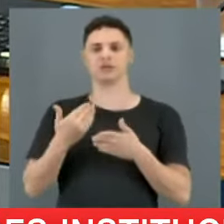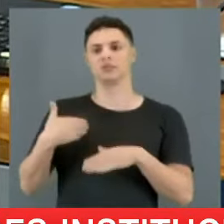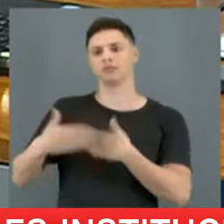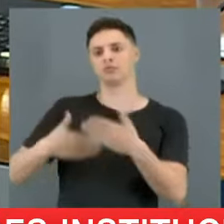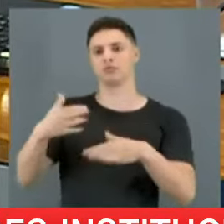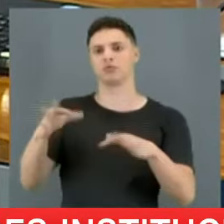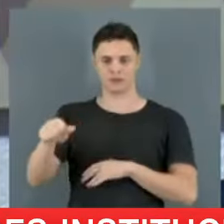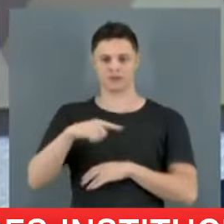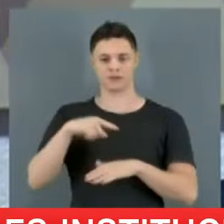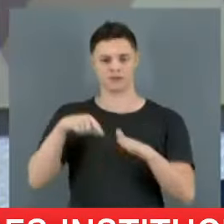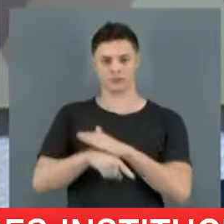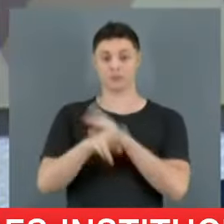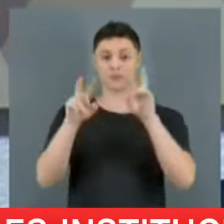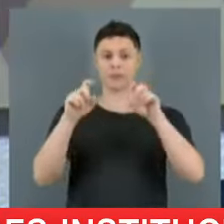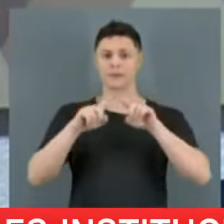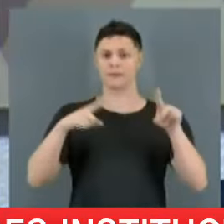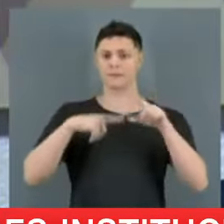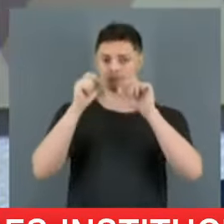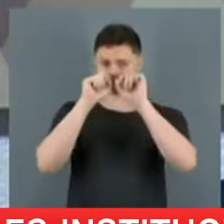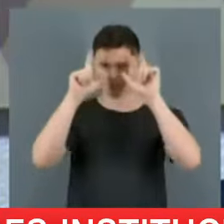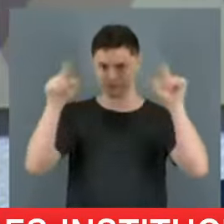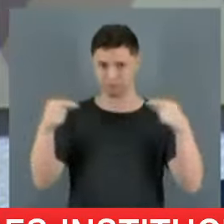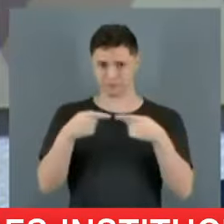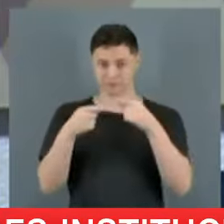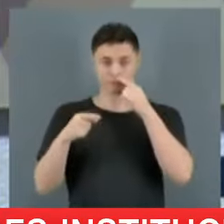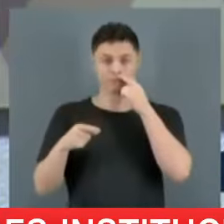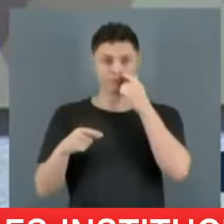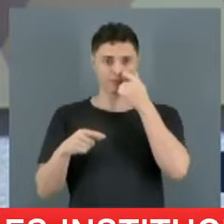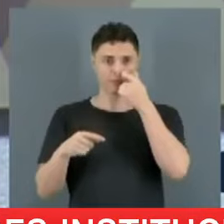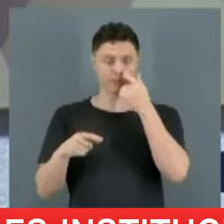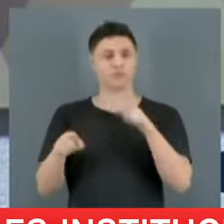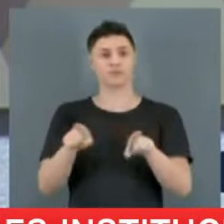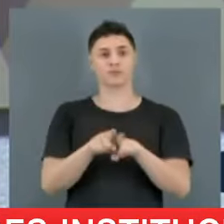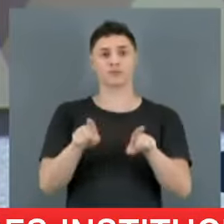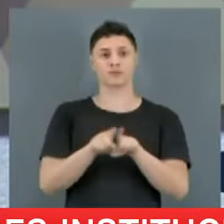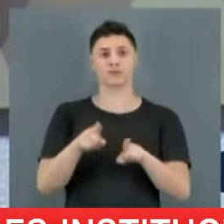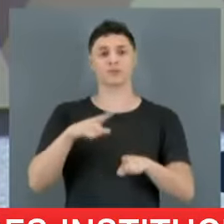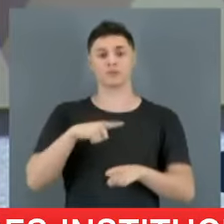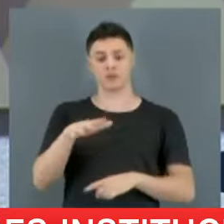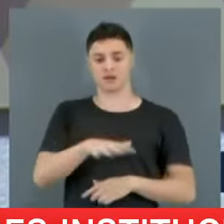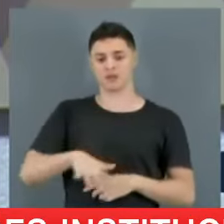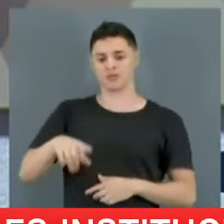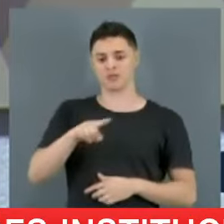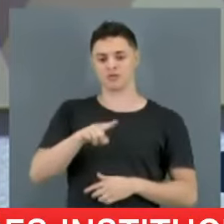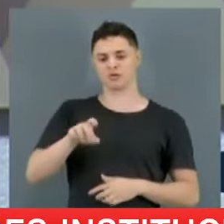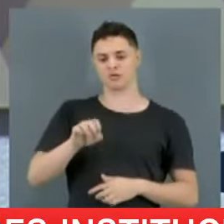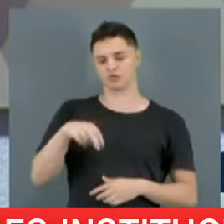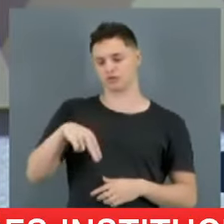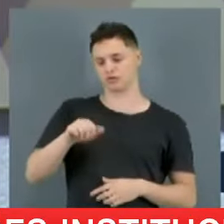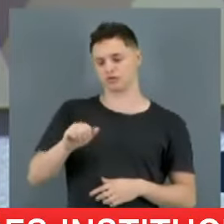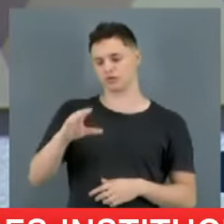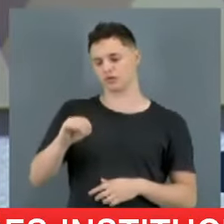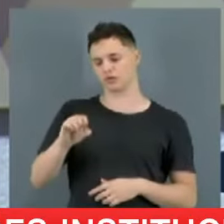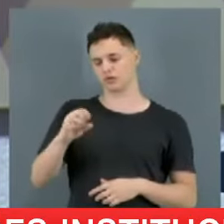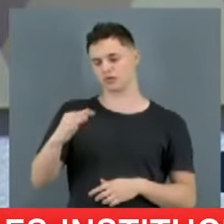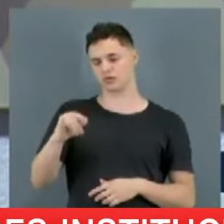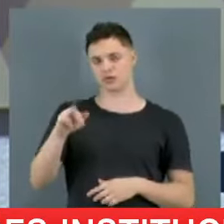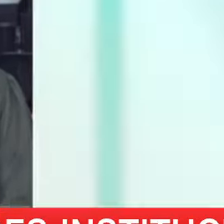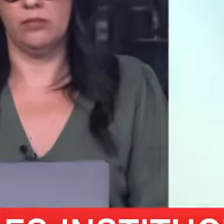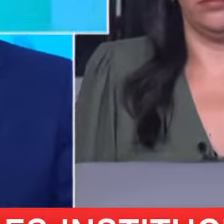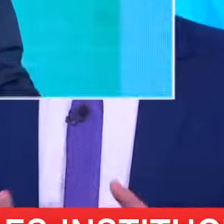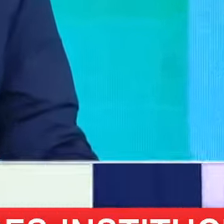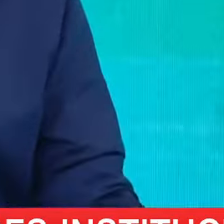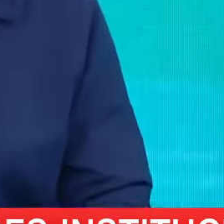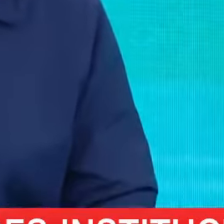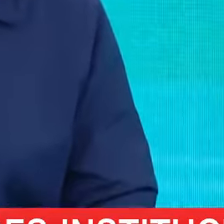receosos. Eu vou deixar meu DNA ou minha digital num projeto que pode dificultar o acesso do brasileiro às